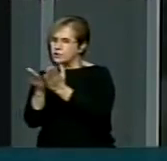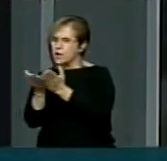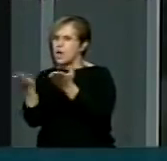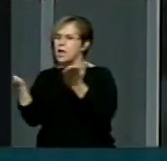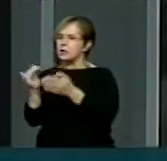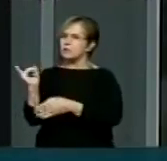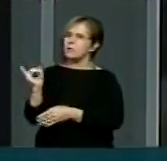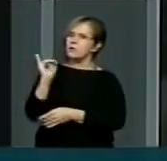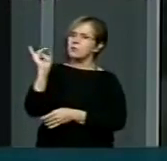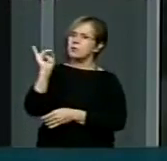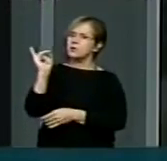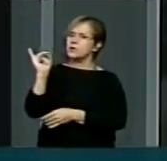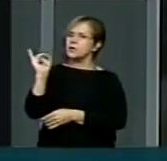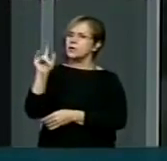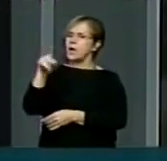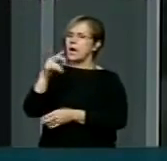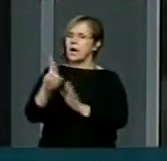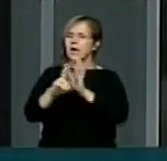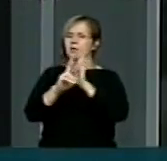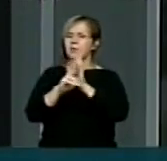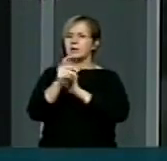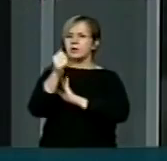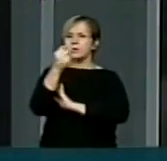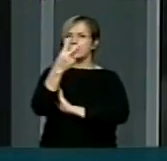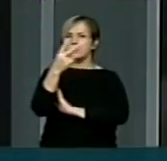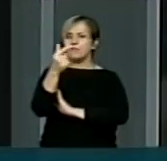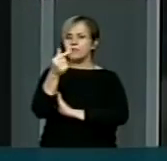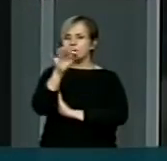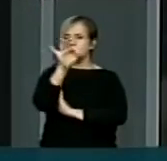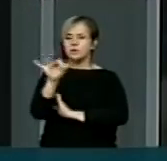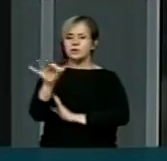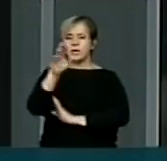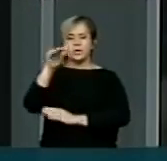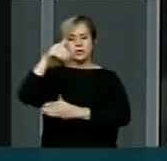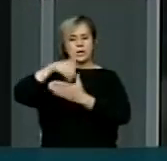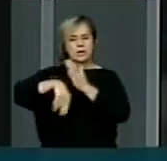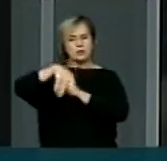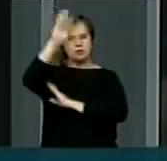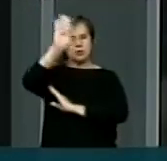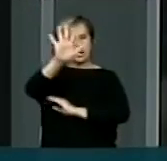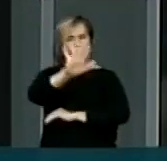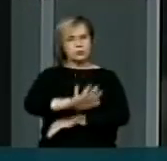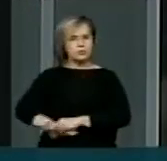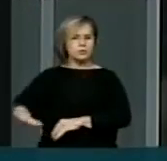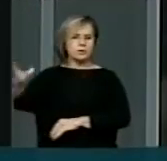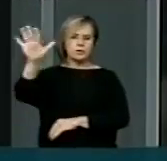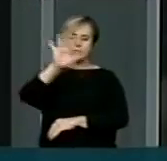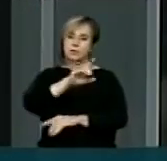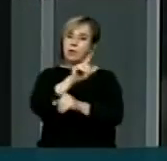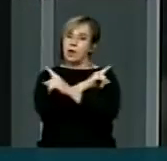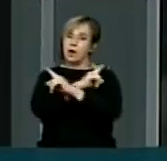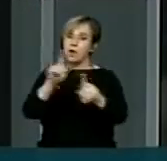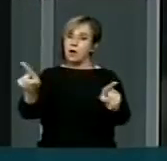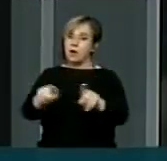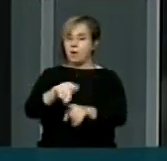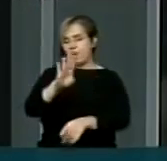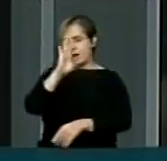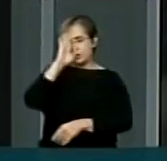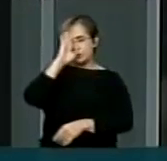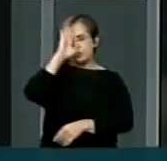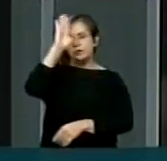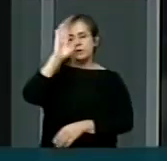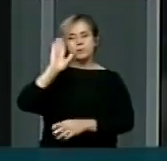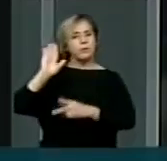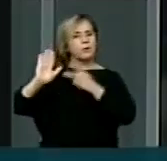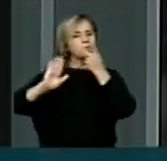importante, que hoje significa e representa quase 27% do eleitorado brasileiro, mas acima de tudo, uma candidatura que